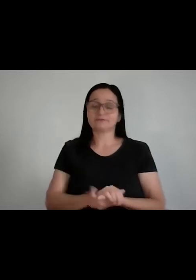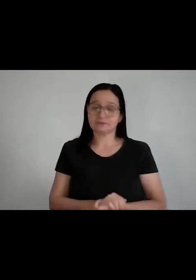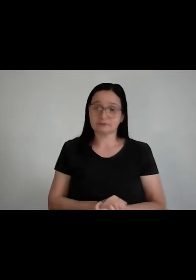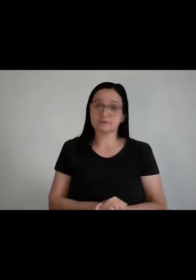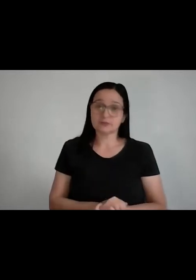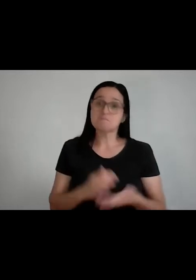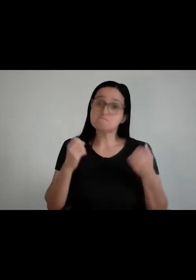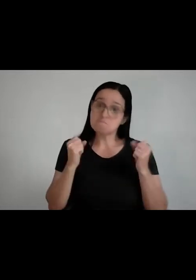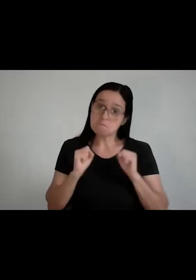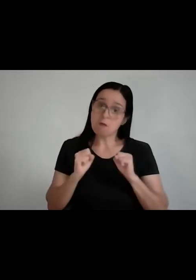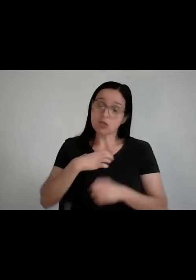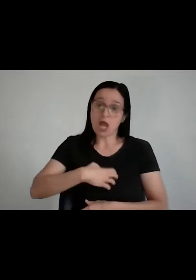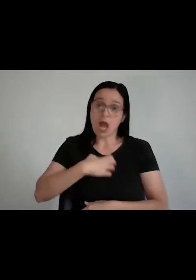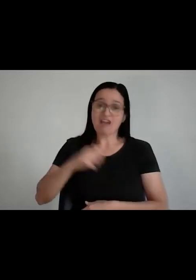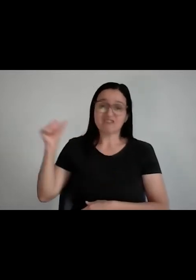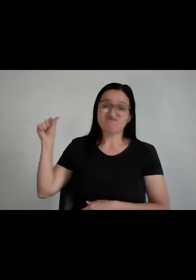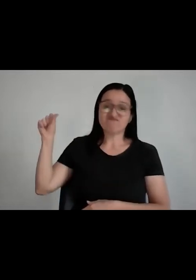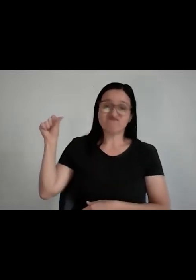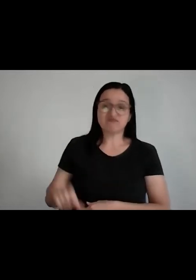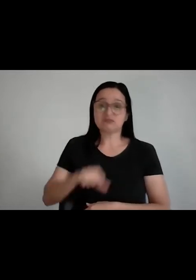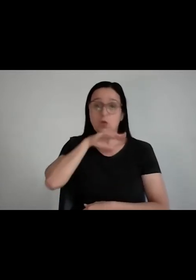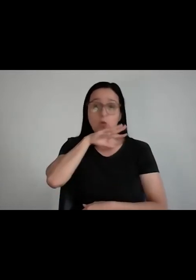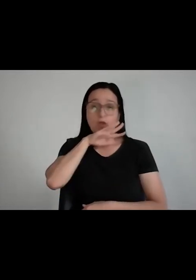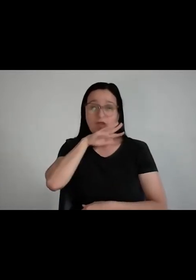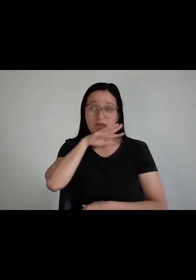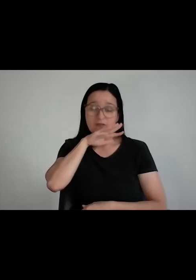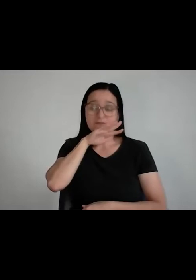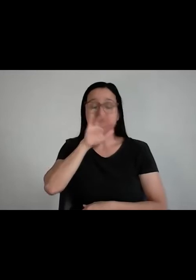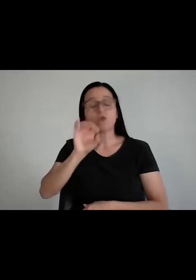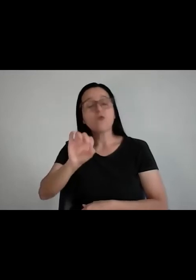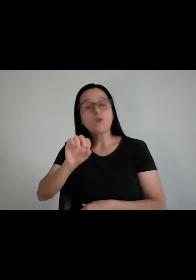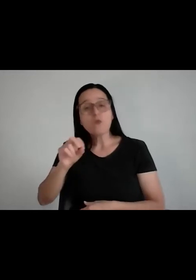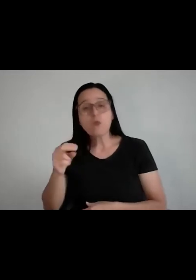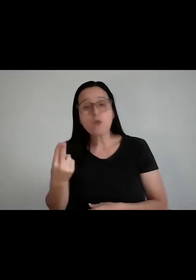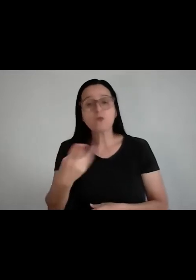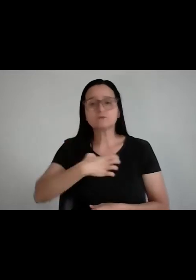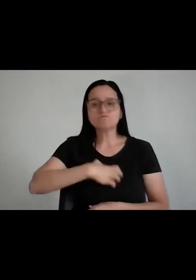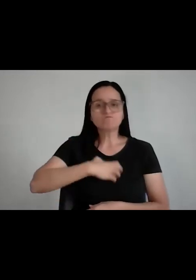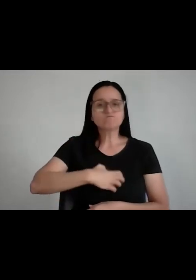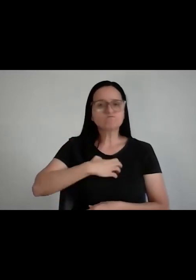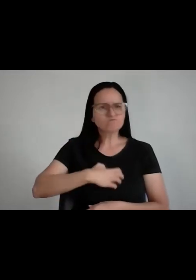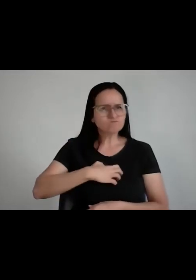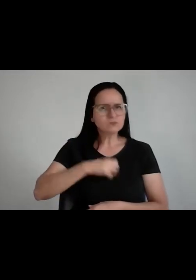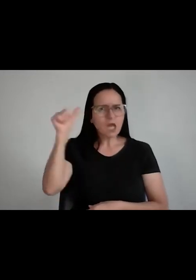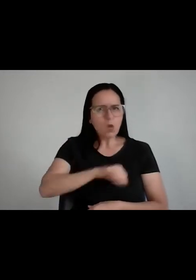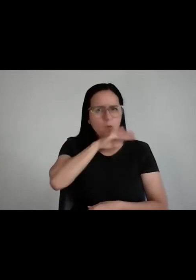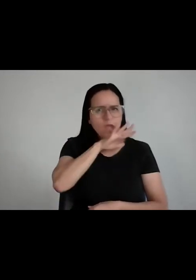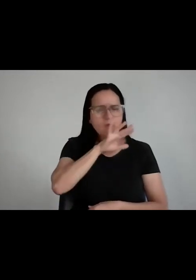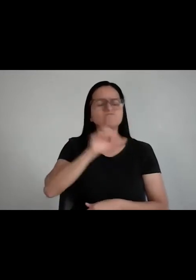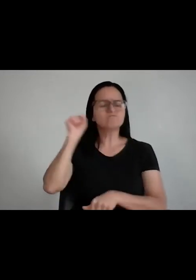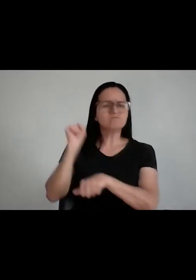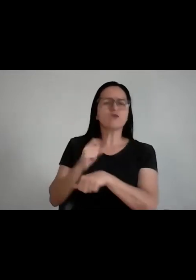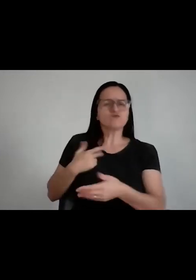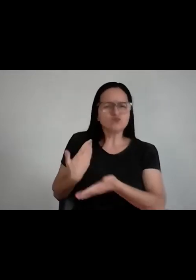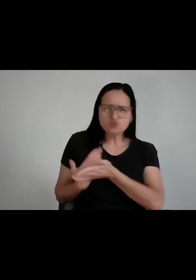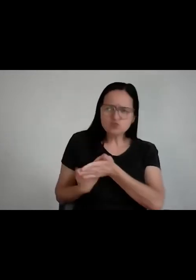destrutiva, só vai fazer merda. Ou essa raiva pode ser... Eu estou com raiva, agora vou estudar mais ainda, vou trabalhar mais ainda, porque eu quero